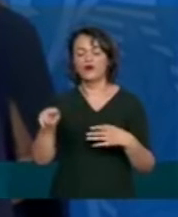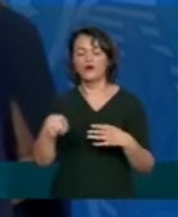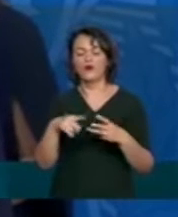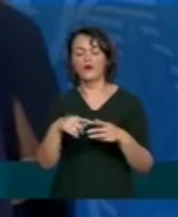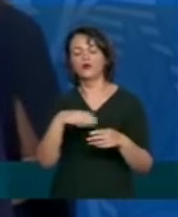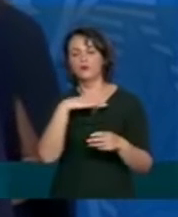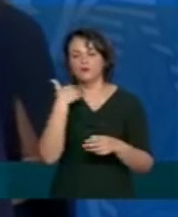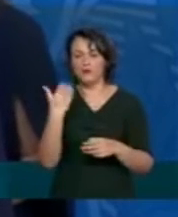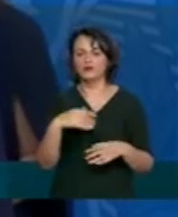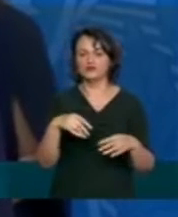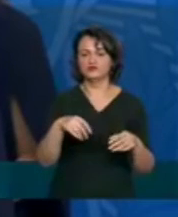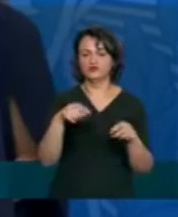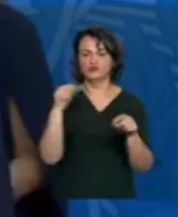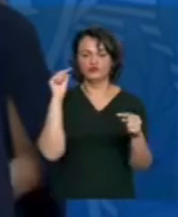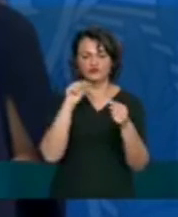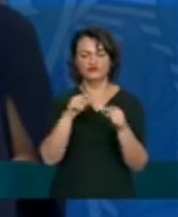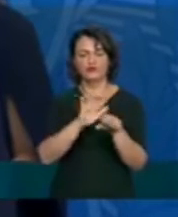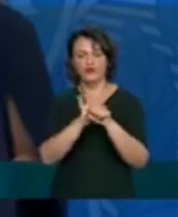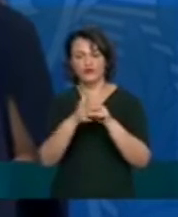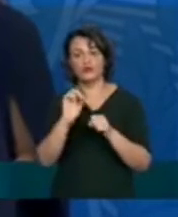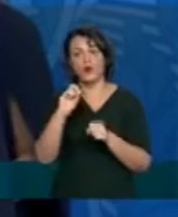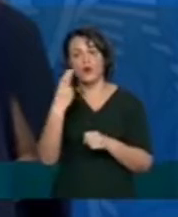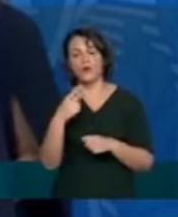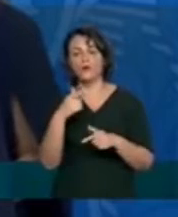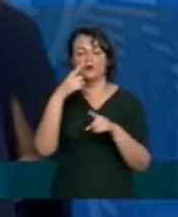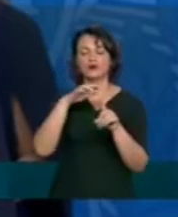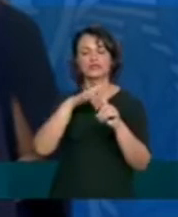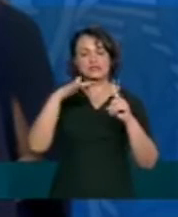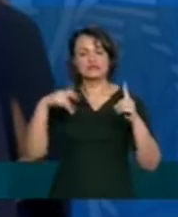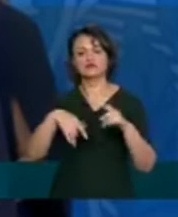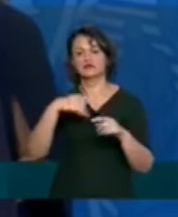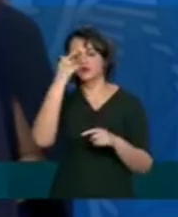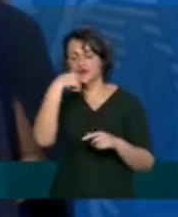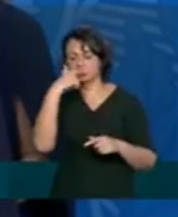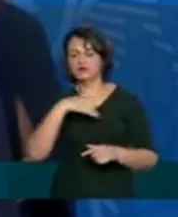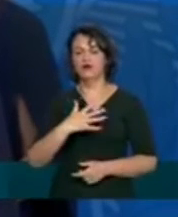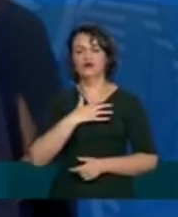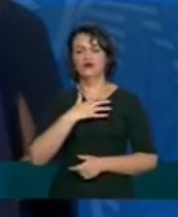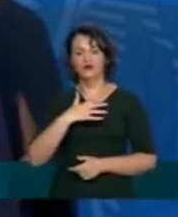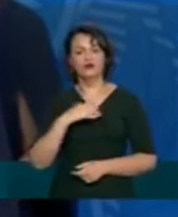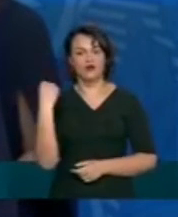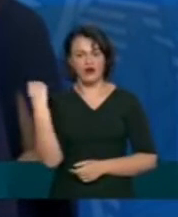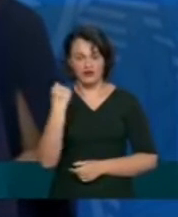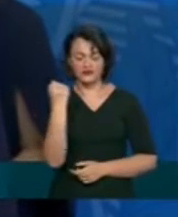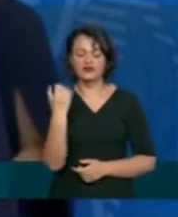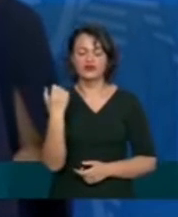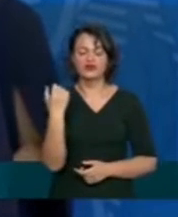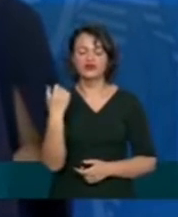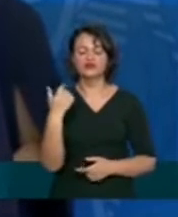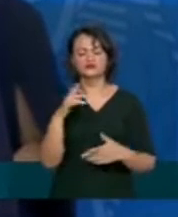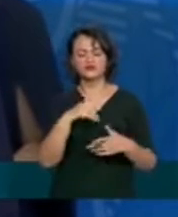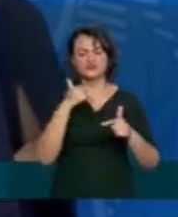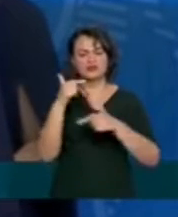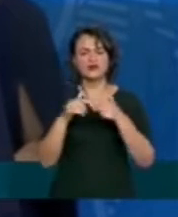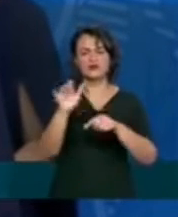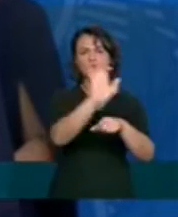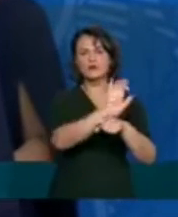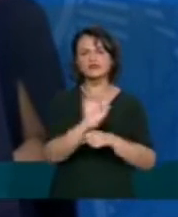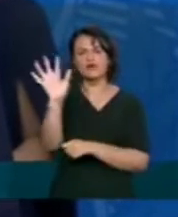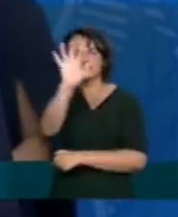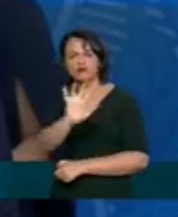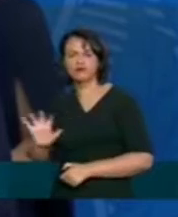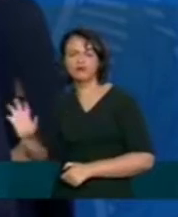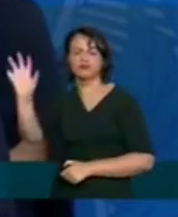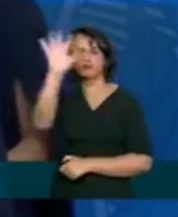óbitos por síndrome respiratória aguda grave e nós estamos trabalhando justamente com esses estados que estão ainda com